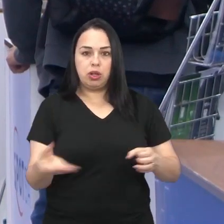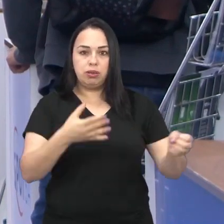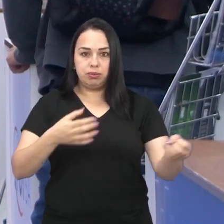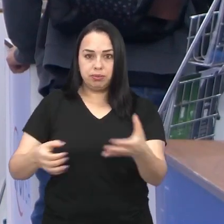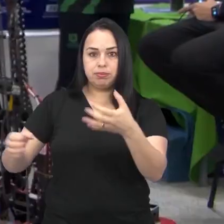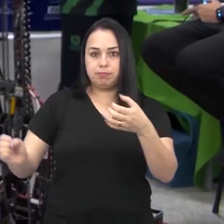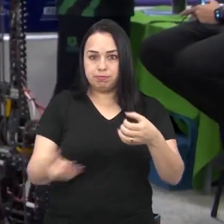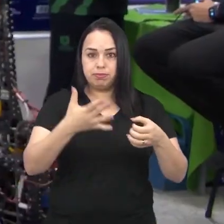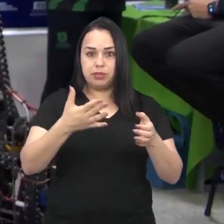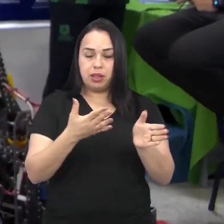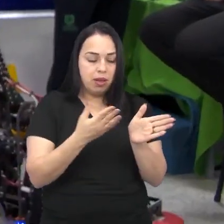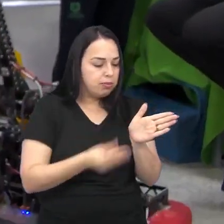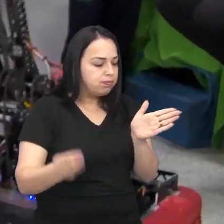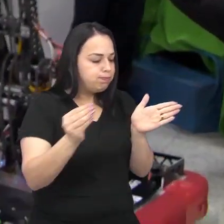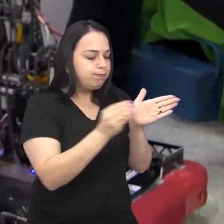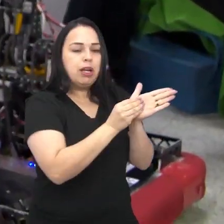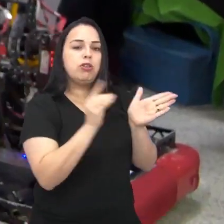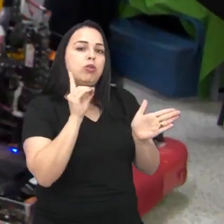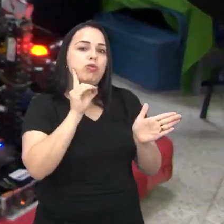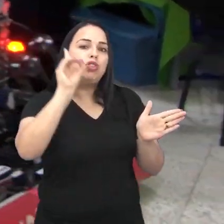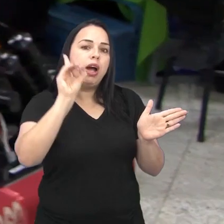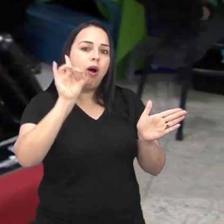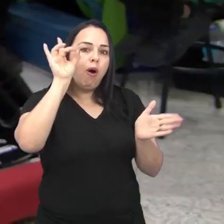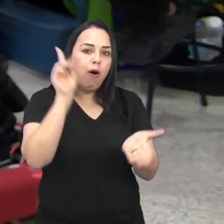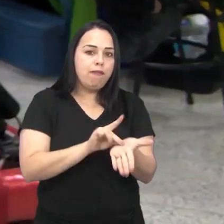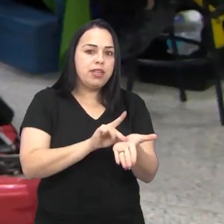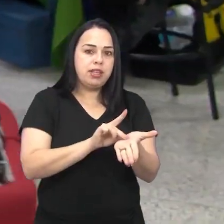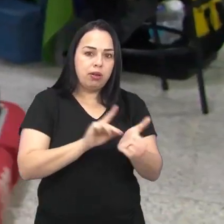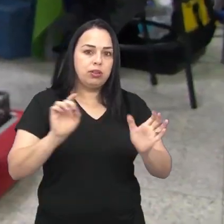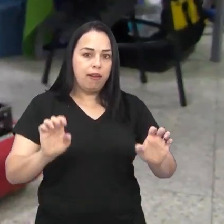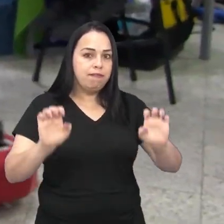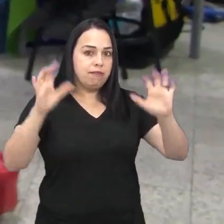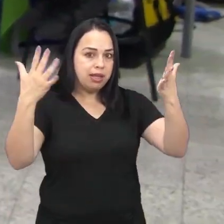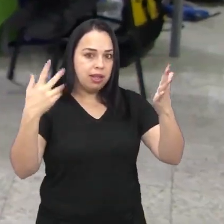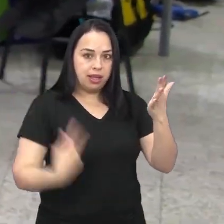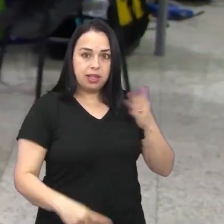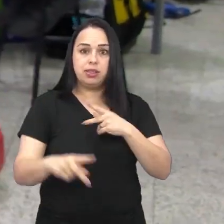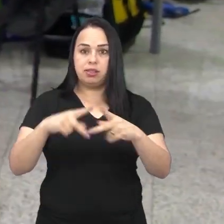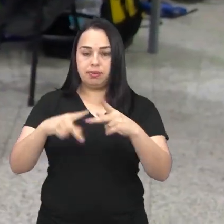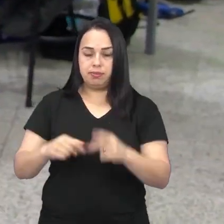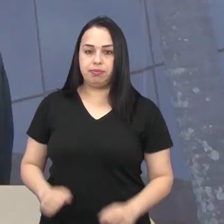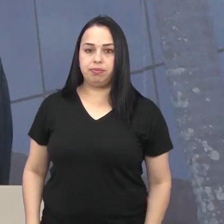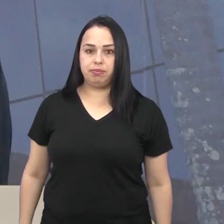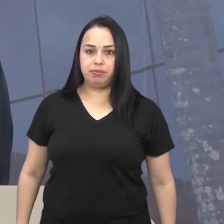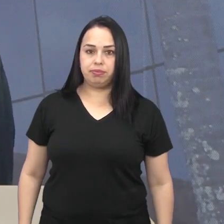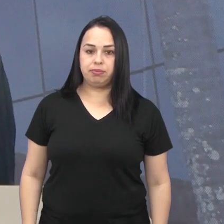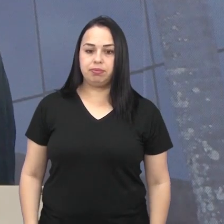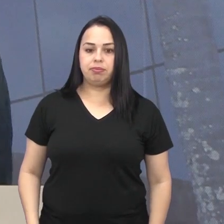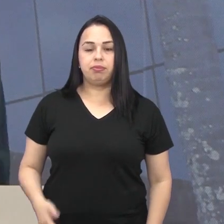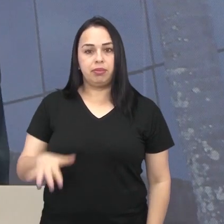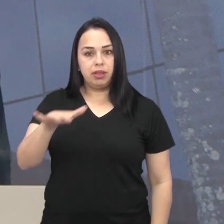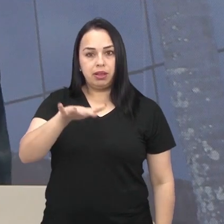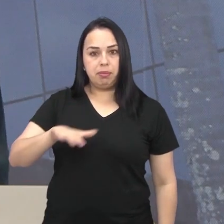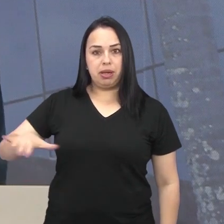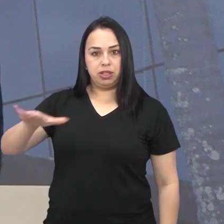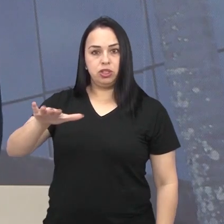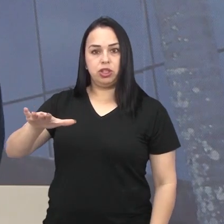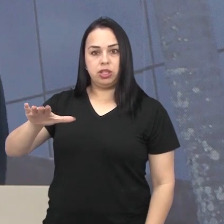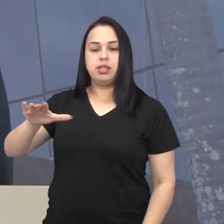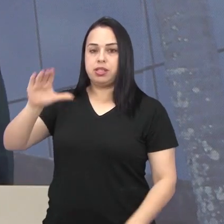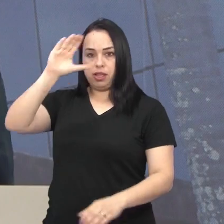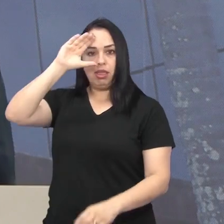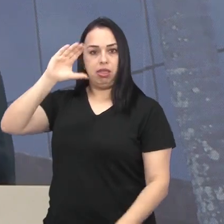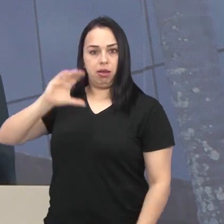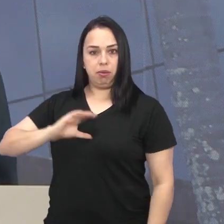Innovation Week, no calendário oficial de festas e comemorações do município. Pautado na civilidade,